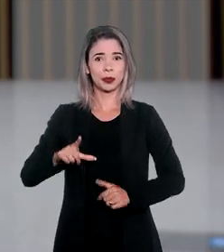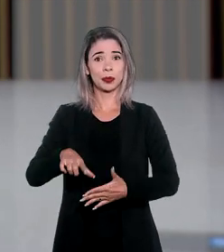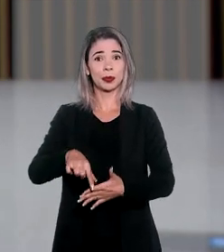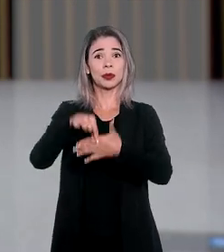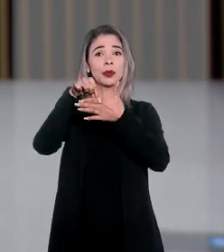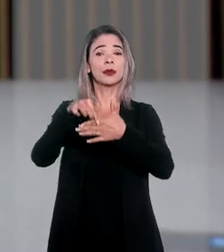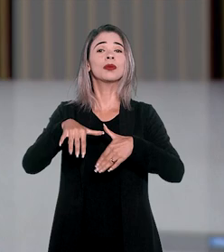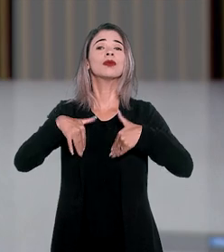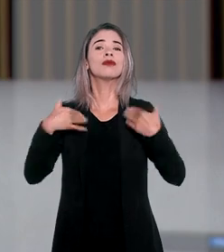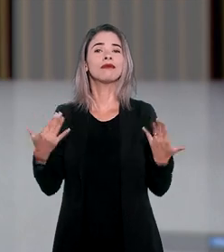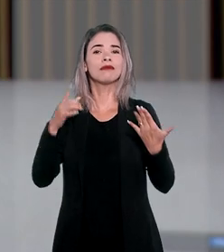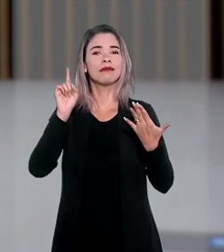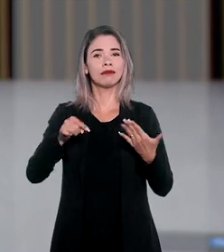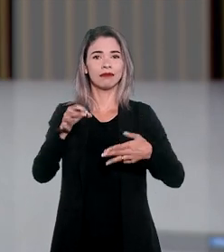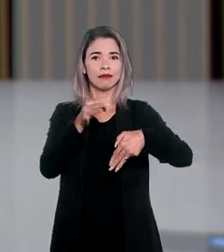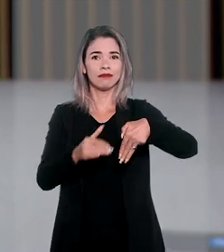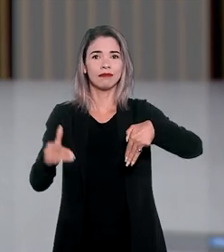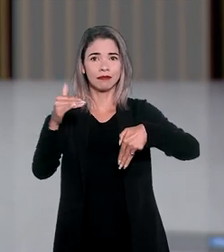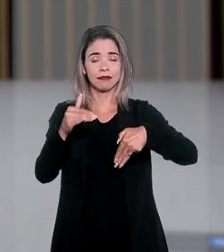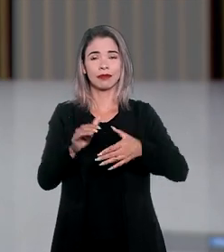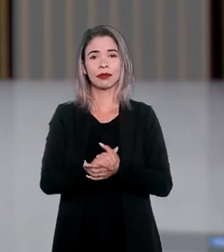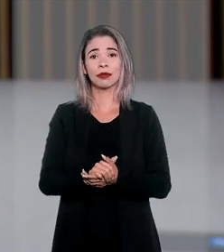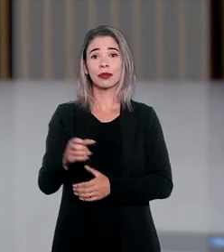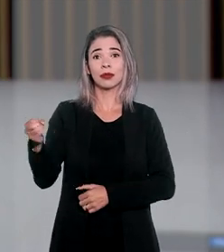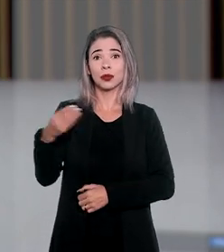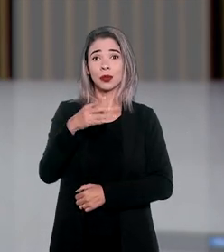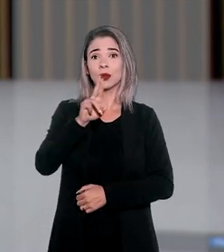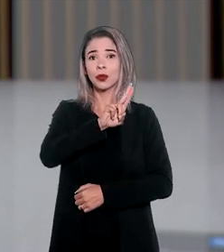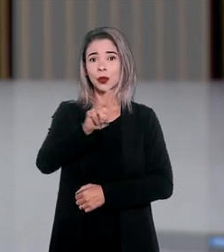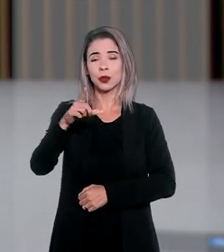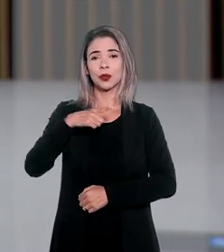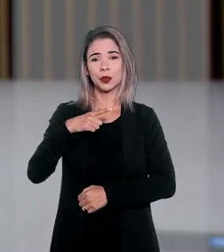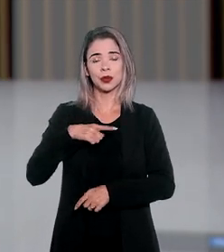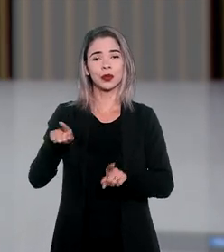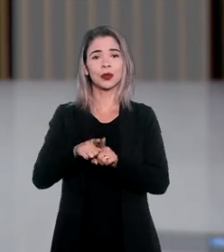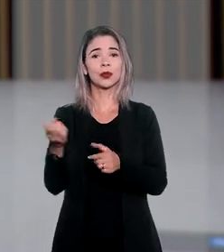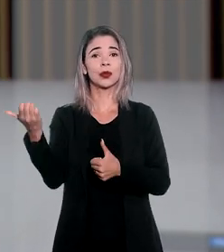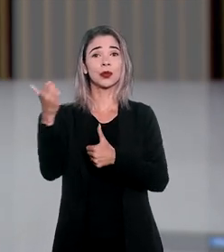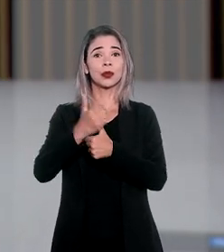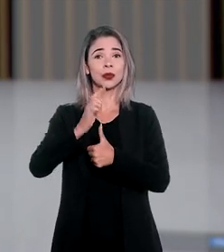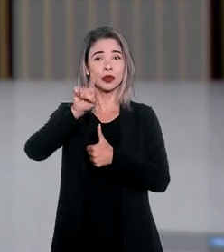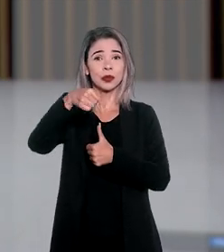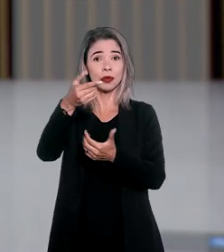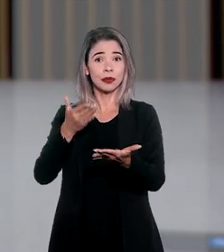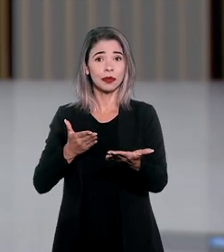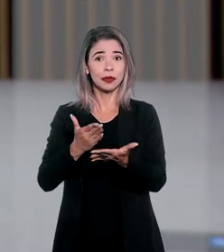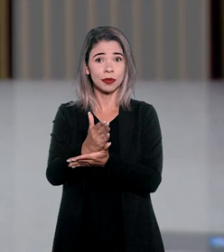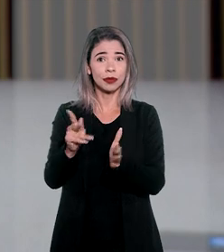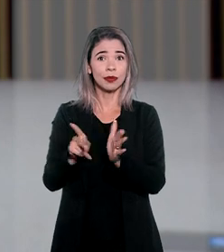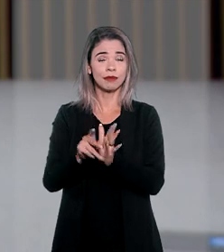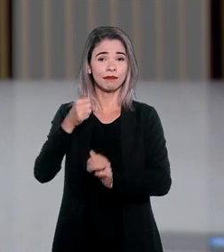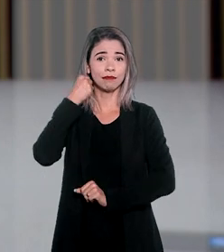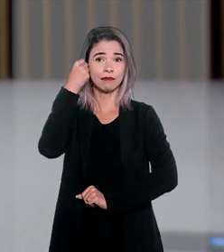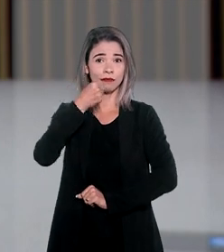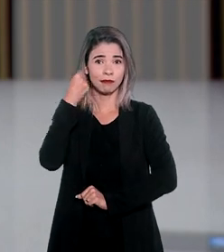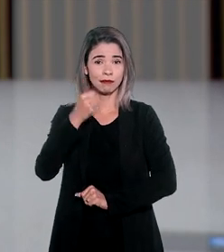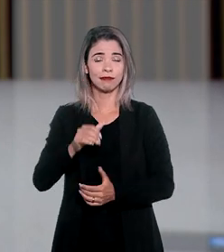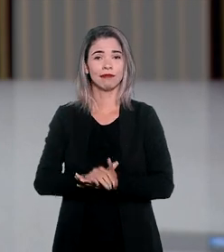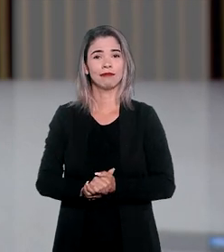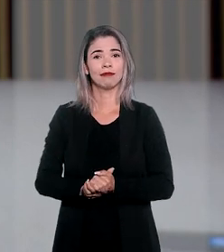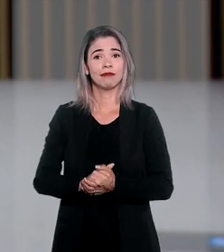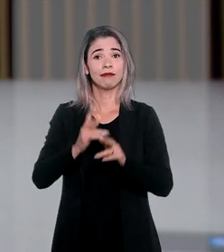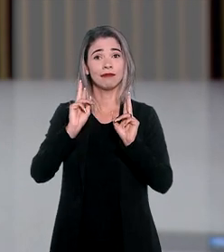que indicará um deles. O novo ministro será nomeado e empoçado após a aprovação do Senado Federal.